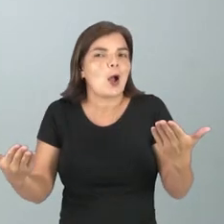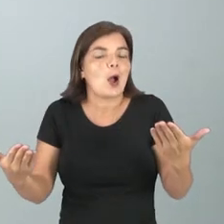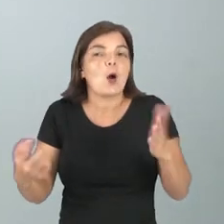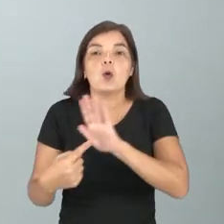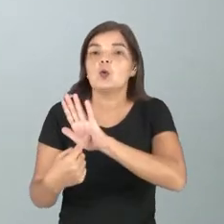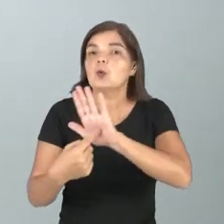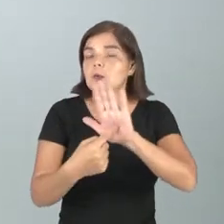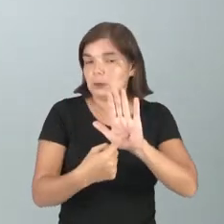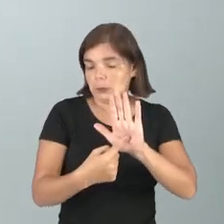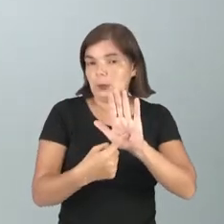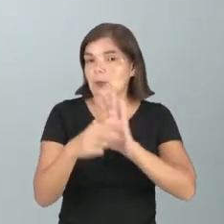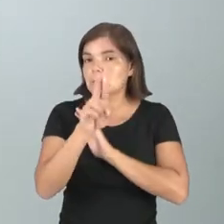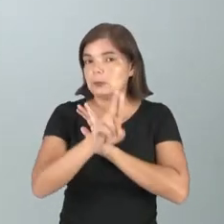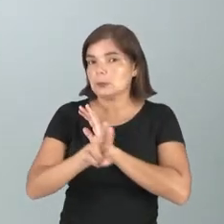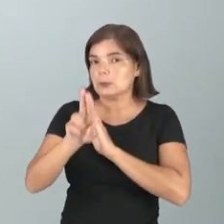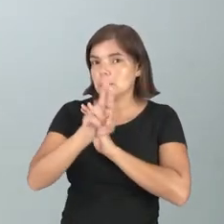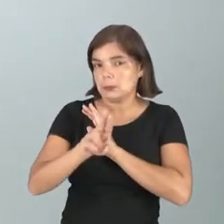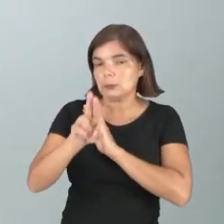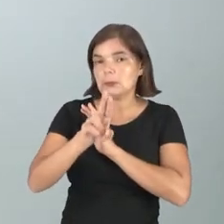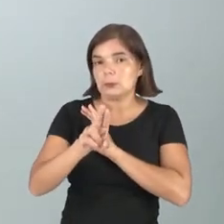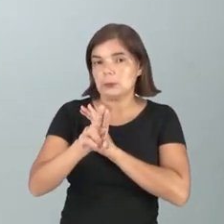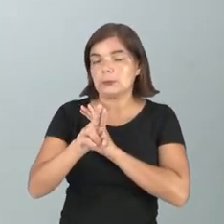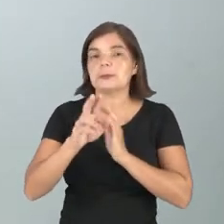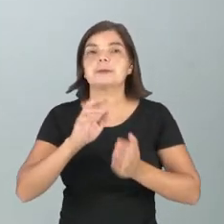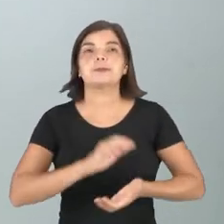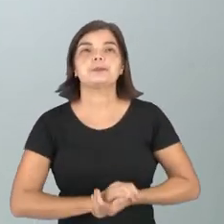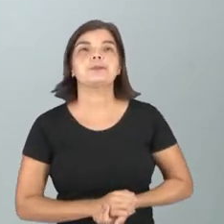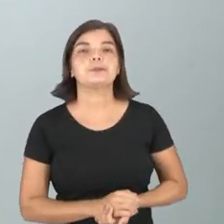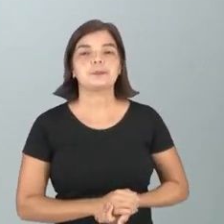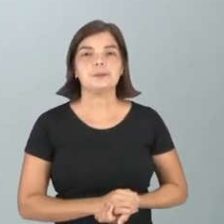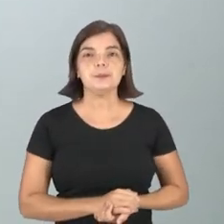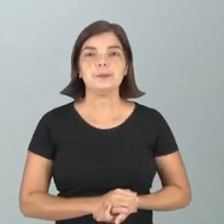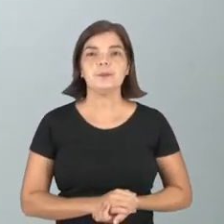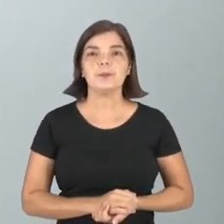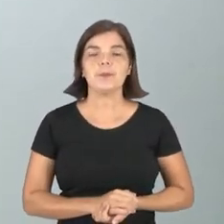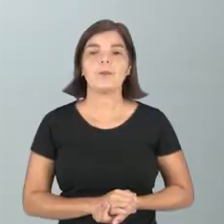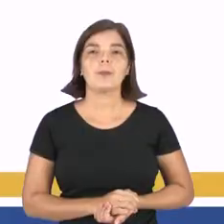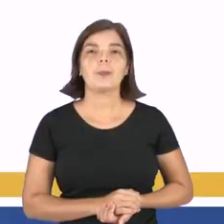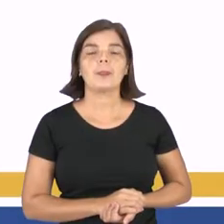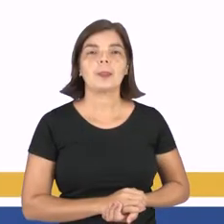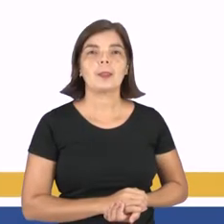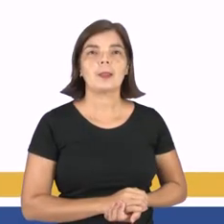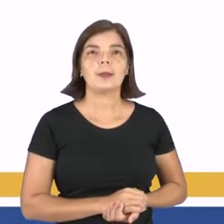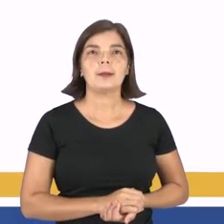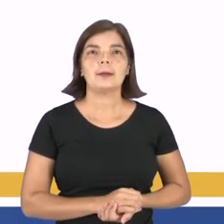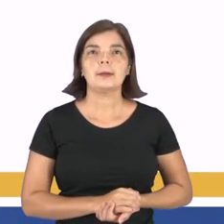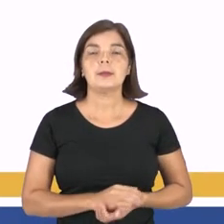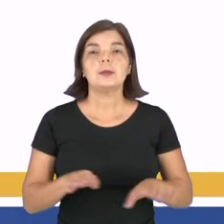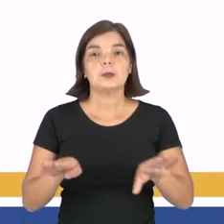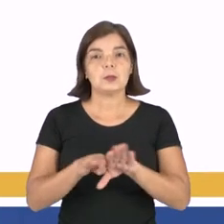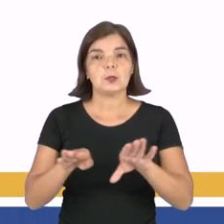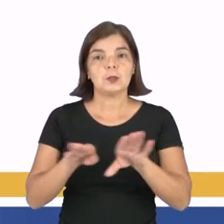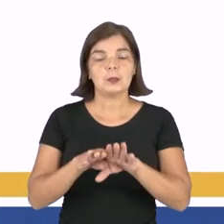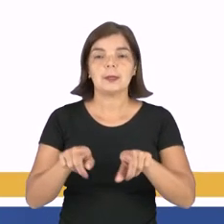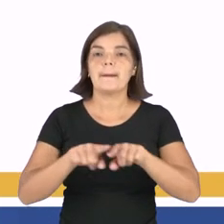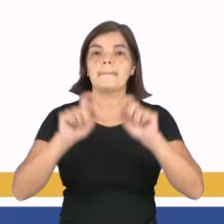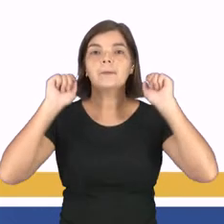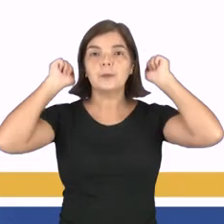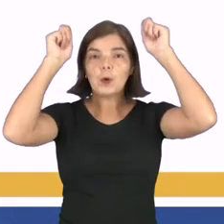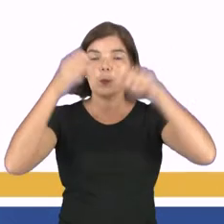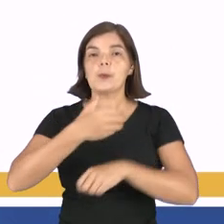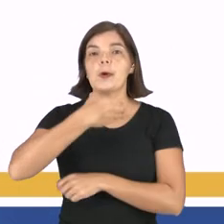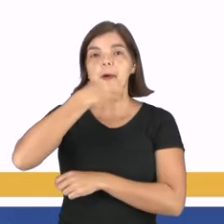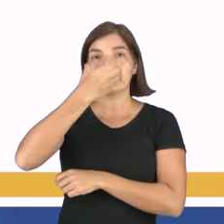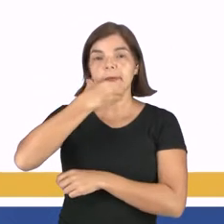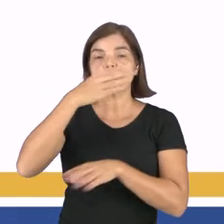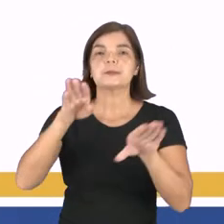expressivo está sendo utilizado neste microconto que vamos ler? Vamos lá! É o microconto Branca de